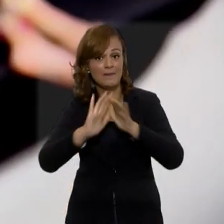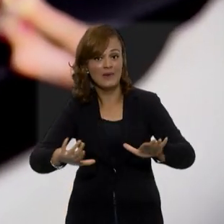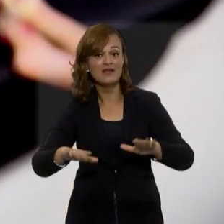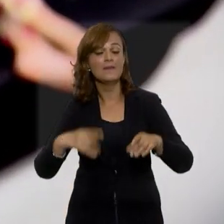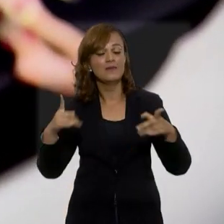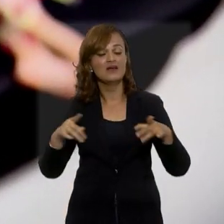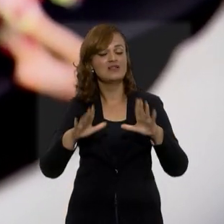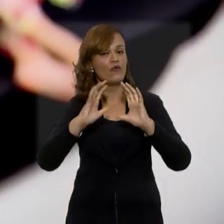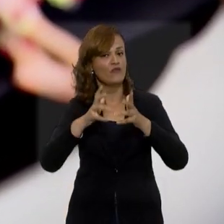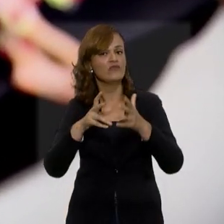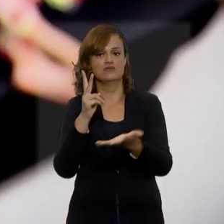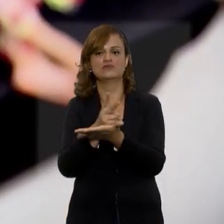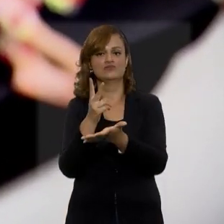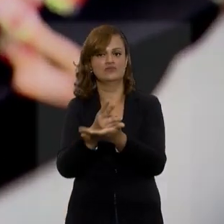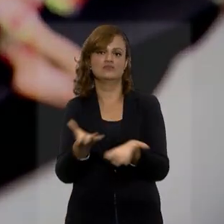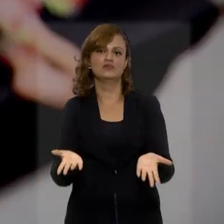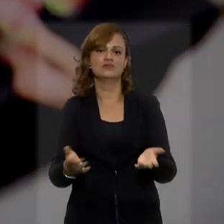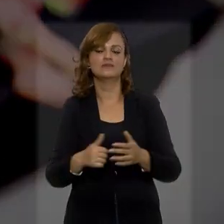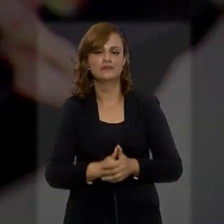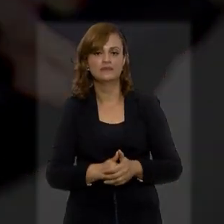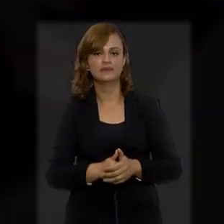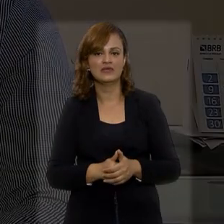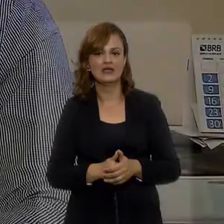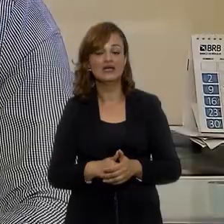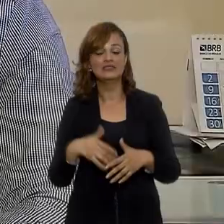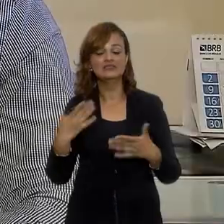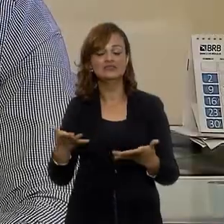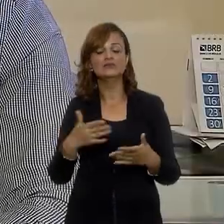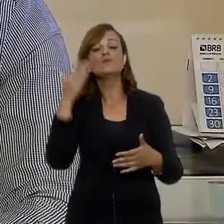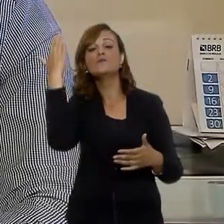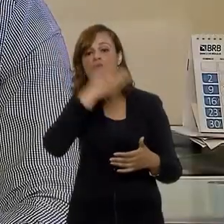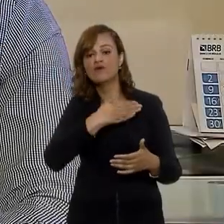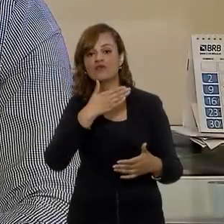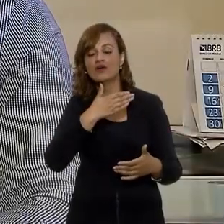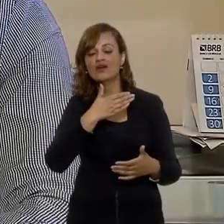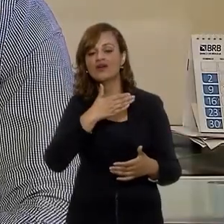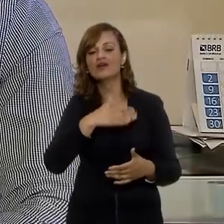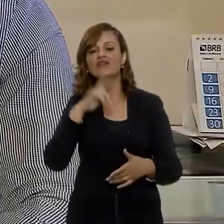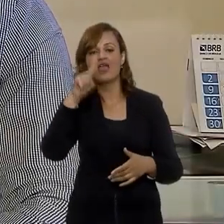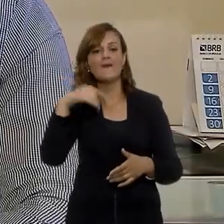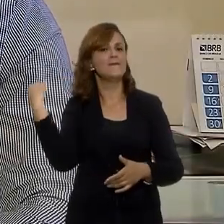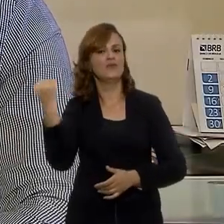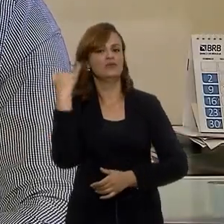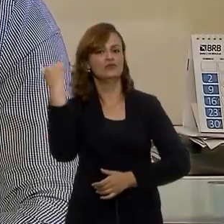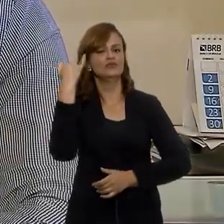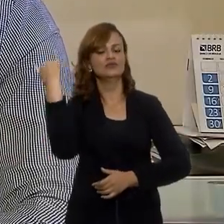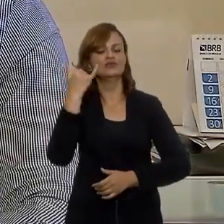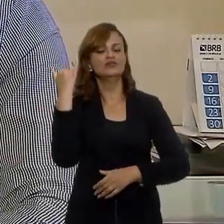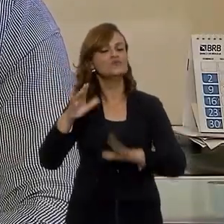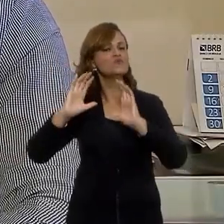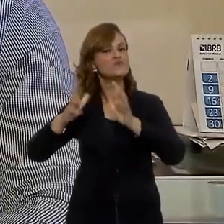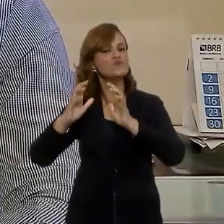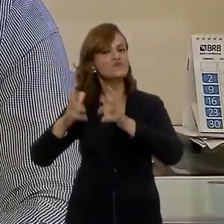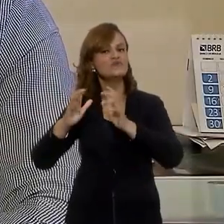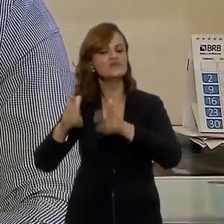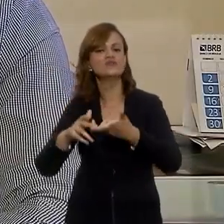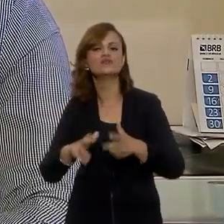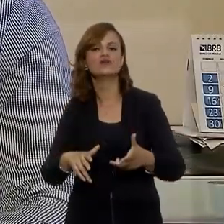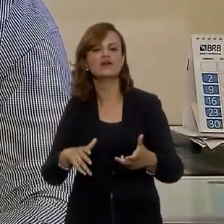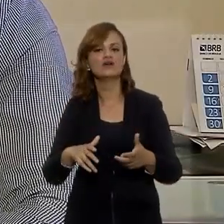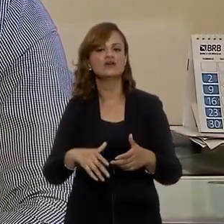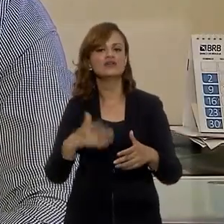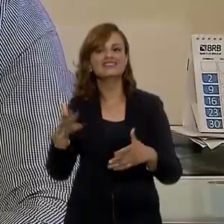semelhante ao que elas estavam acostumadas. Essas decisões demonstram a importância do